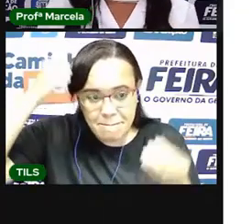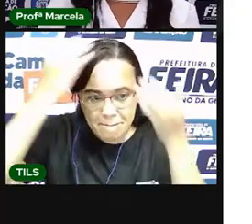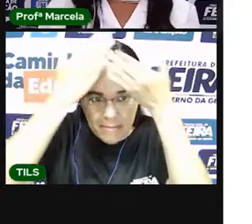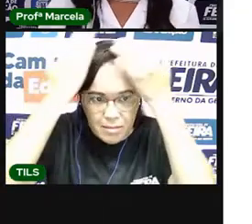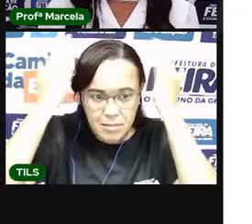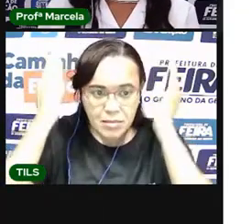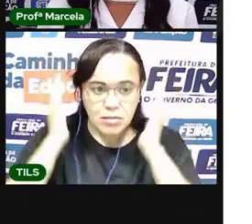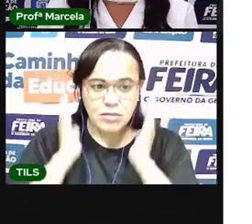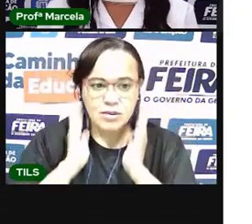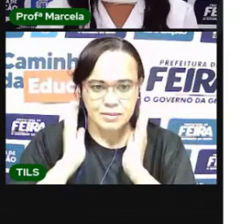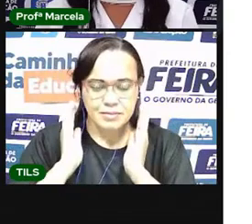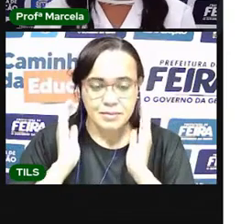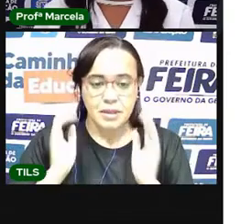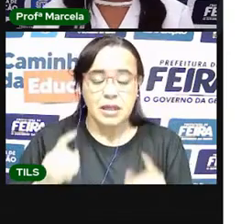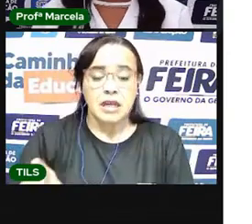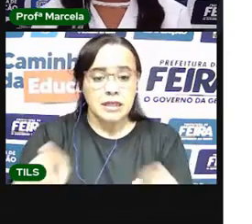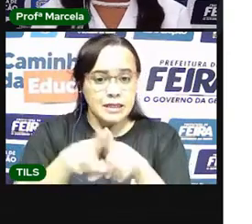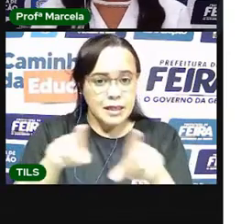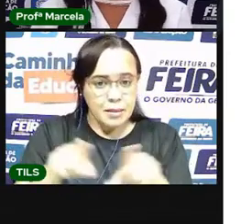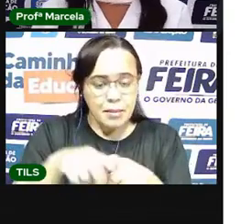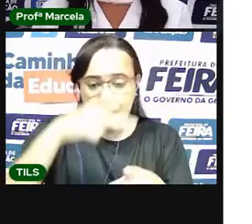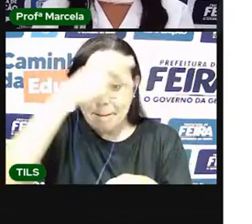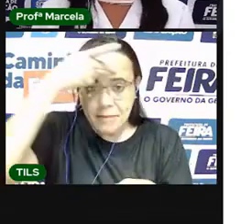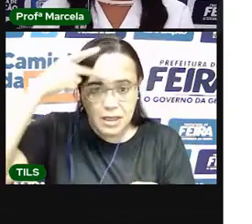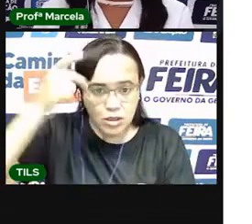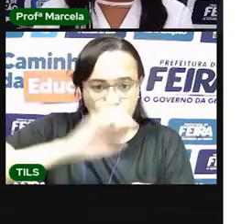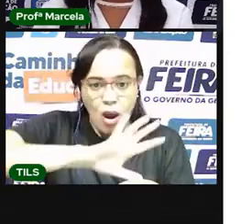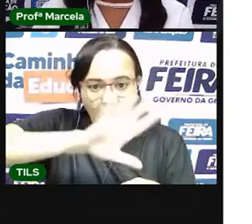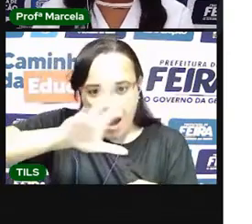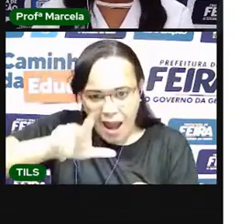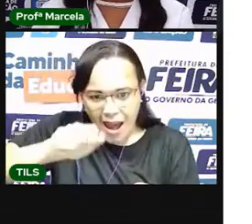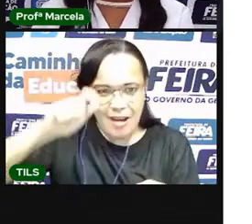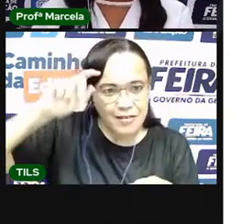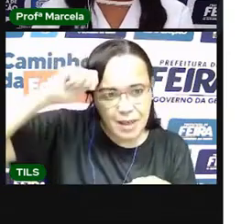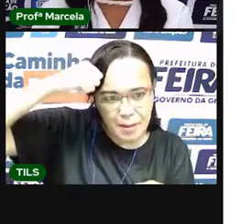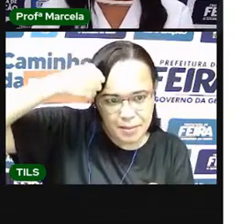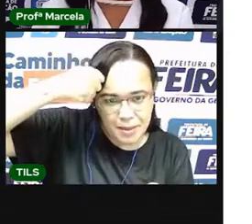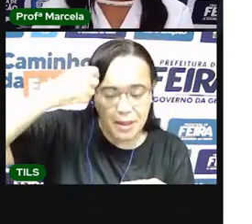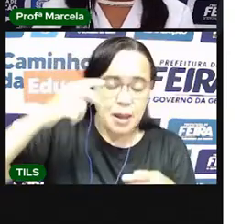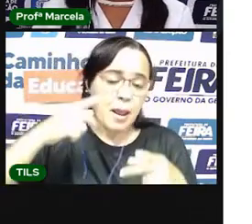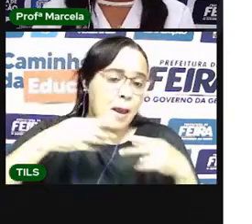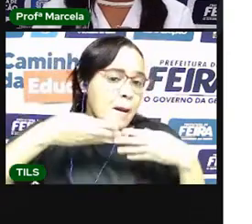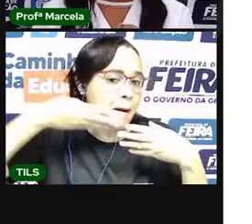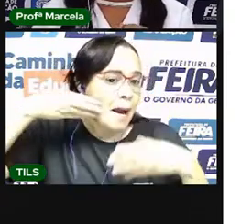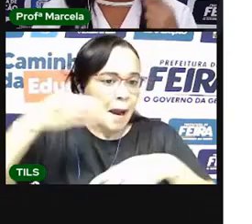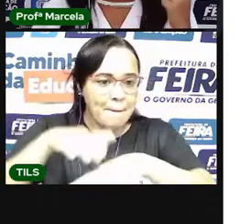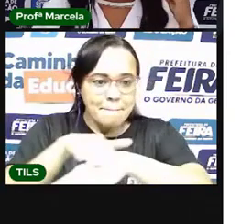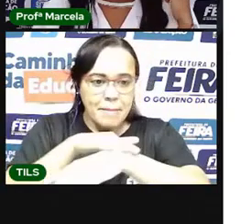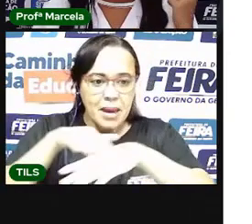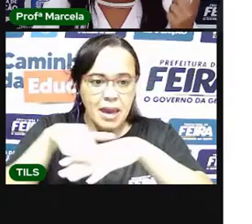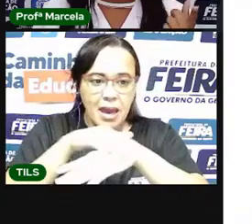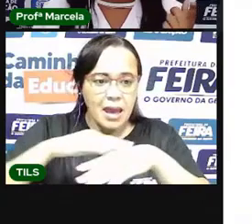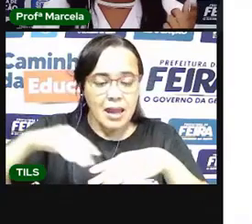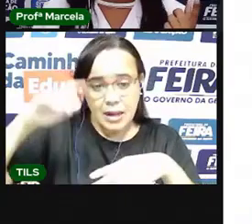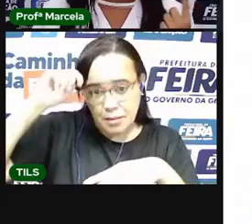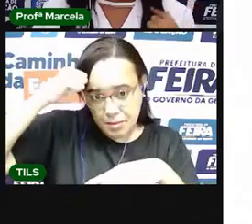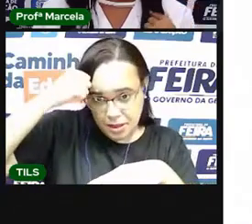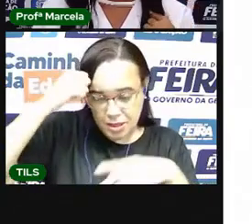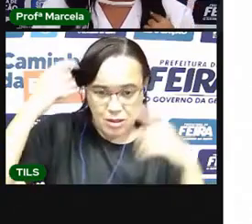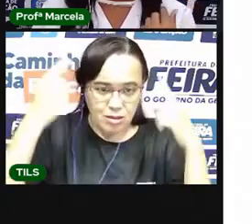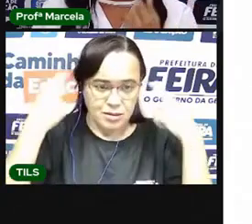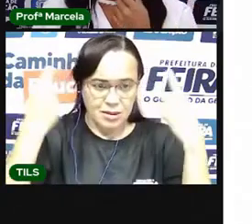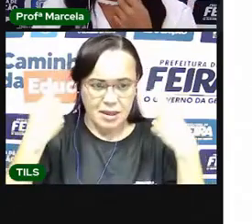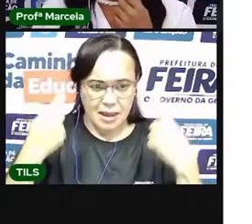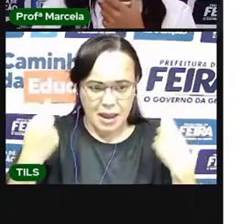as características físicas que herdamos foram a pele negra, os cabelos crespos,